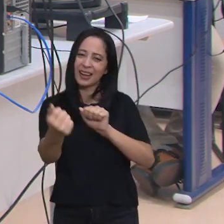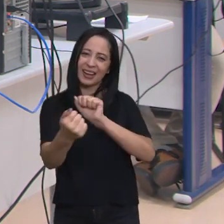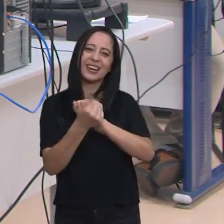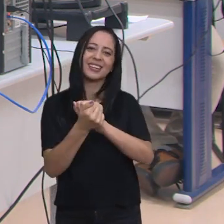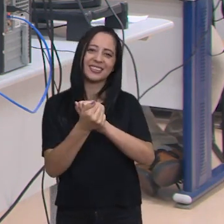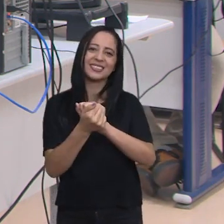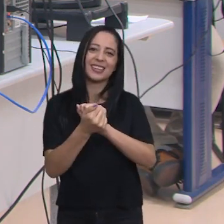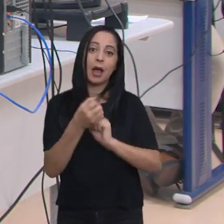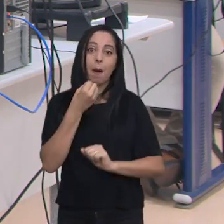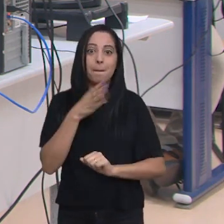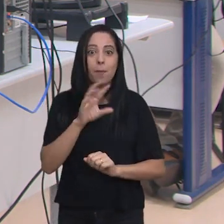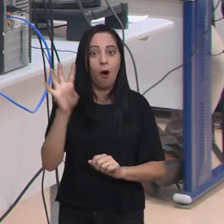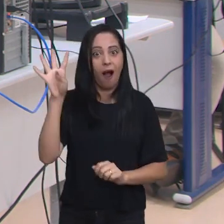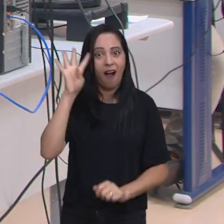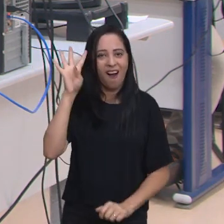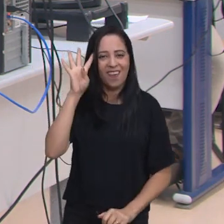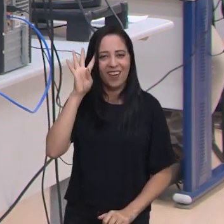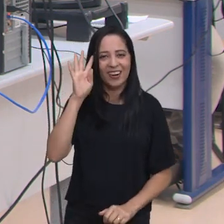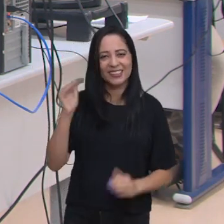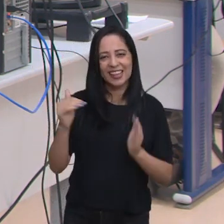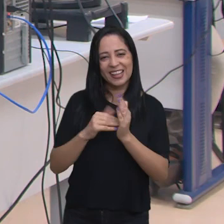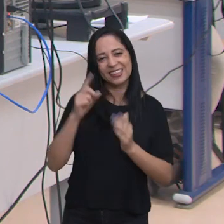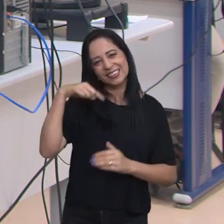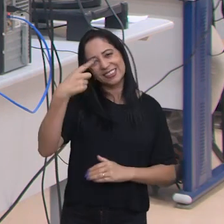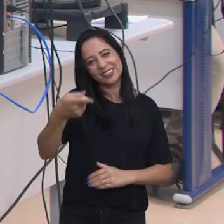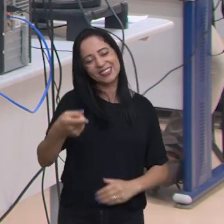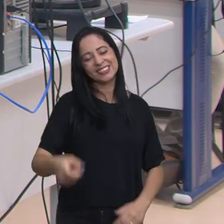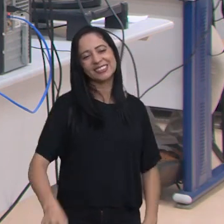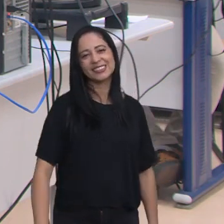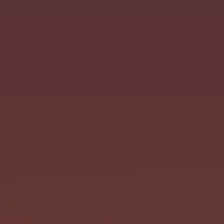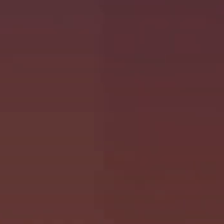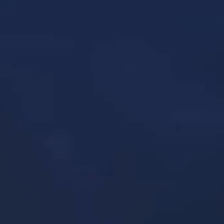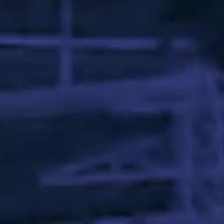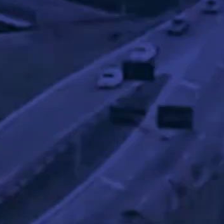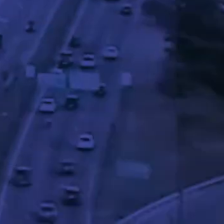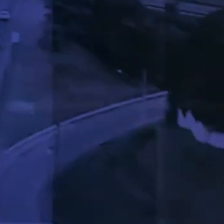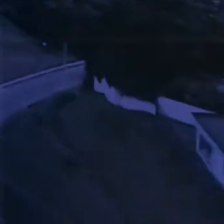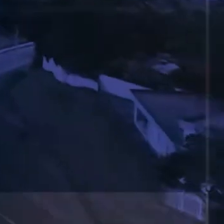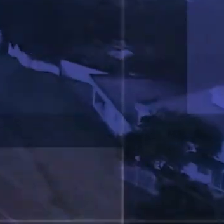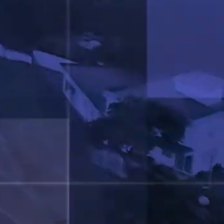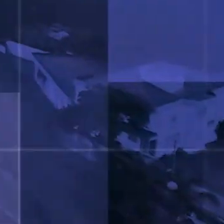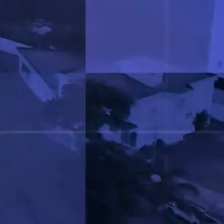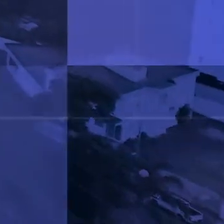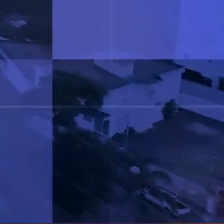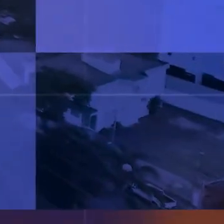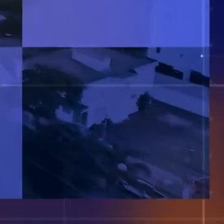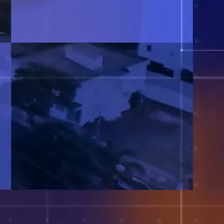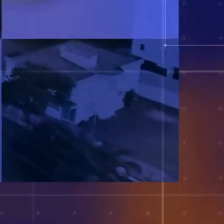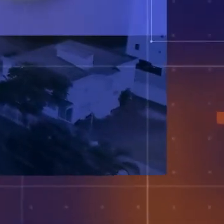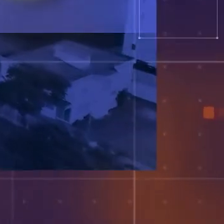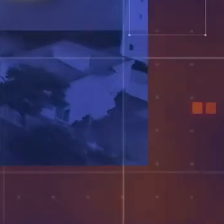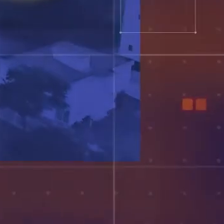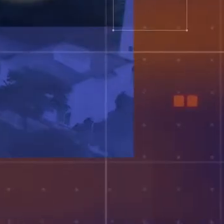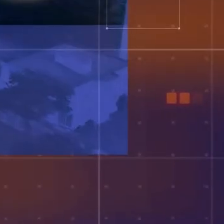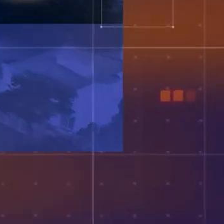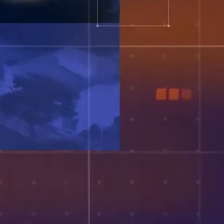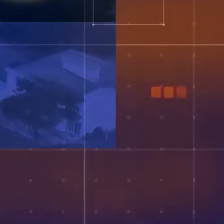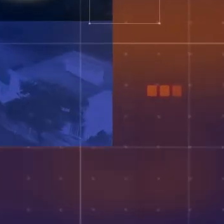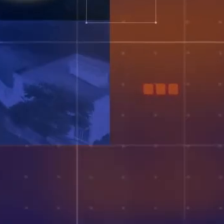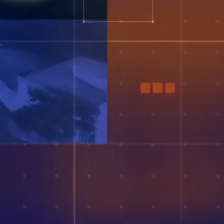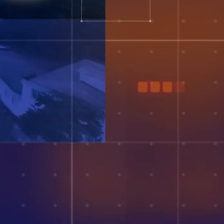companhia. Uma ótima quarta-feira a todos. E até amanhã. Até amanhã.